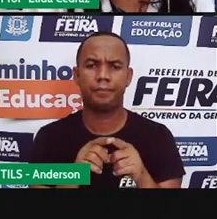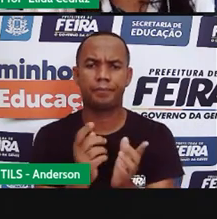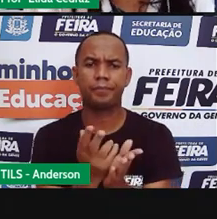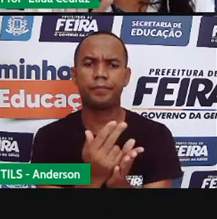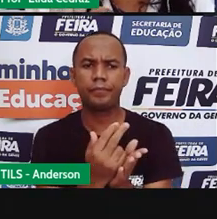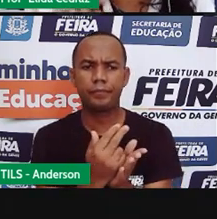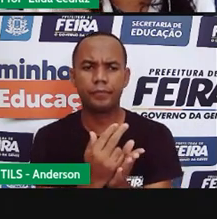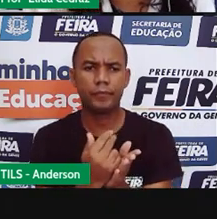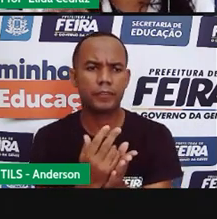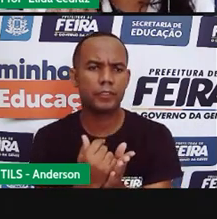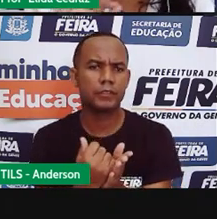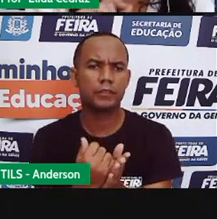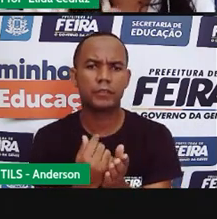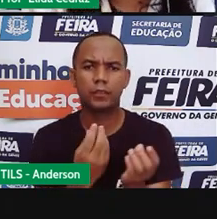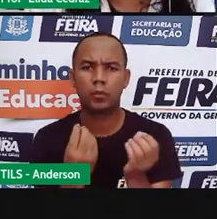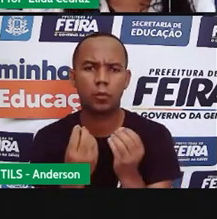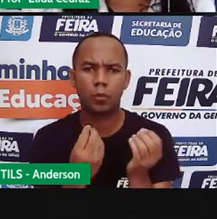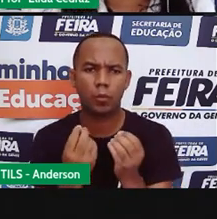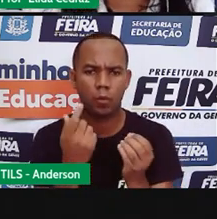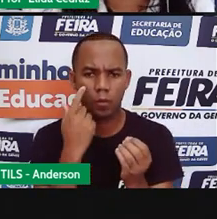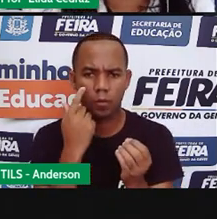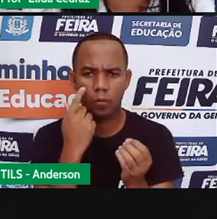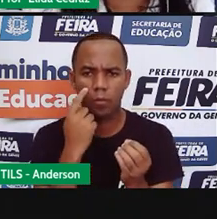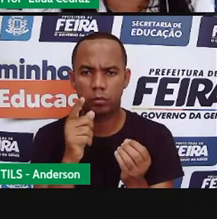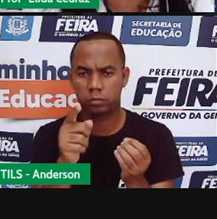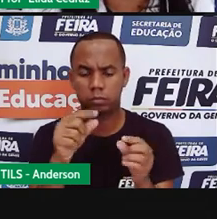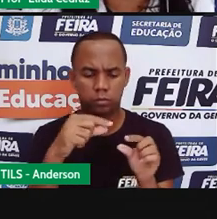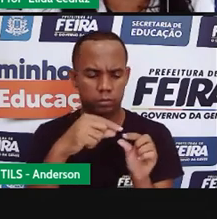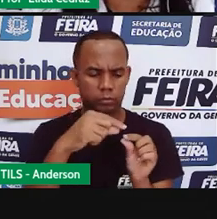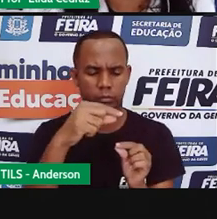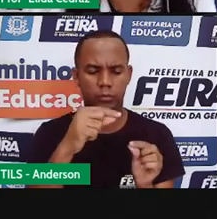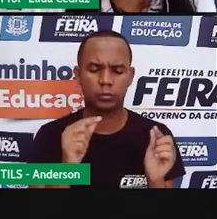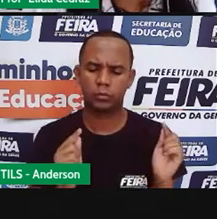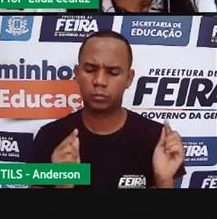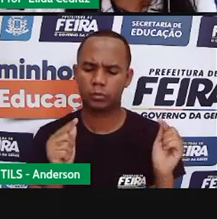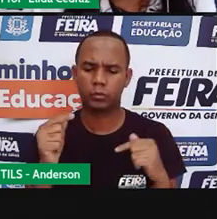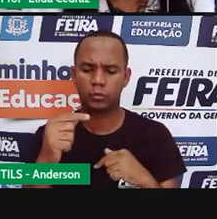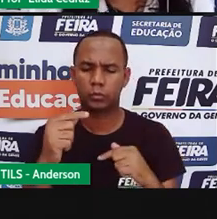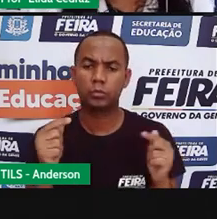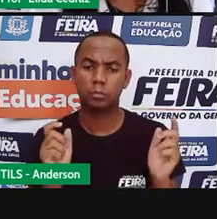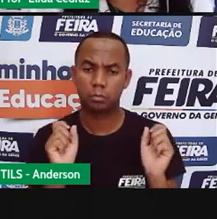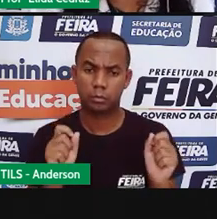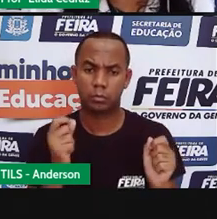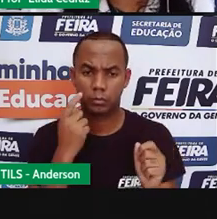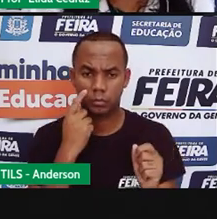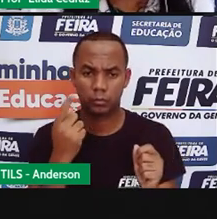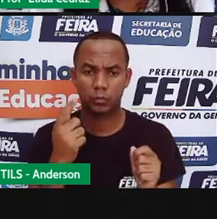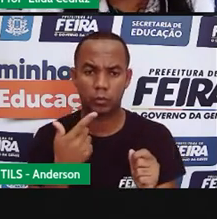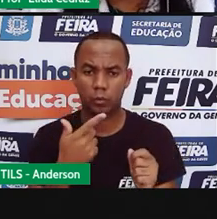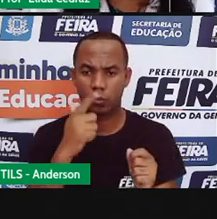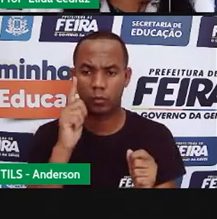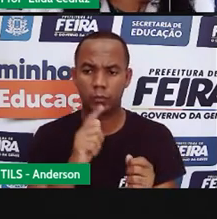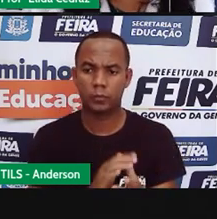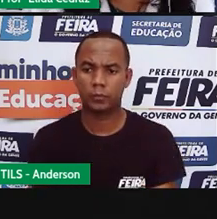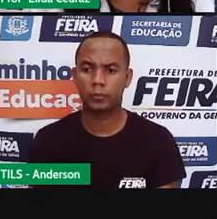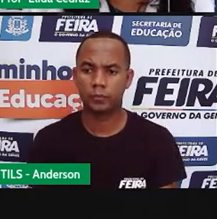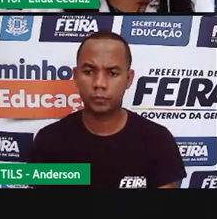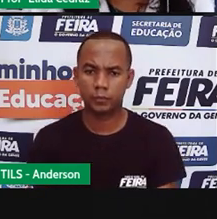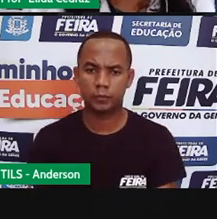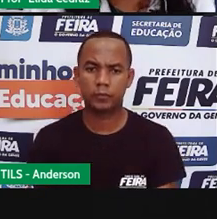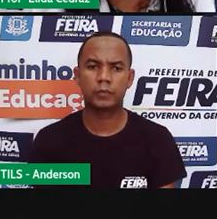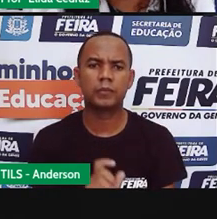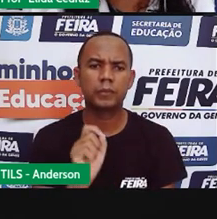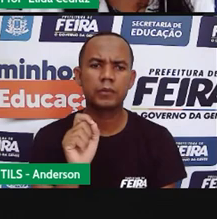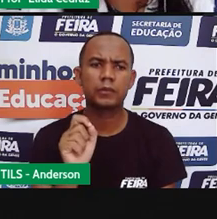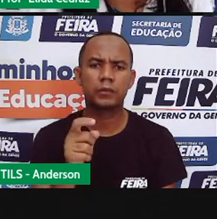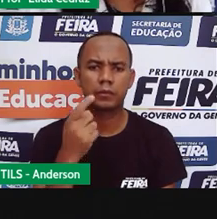desenho geométrico a figura geométrica com os palitos de fósforo que você entregar na mão dele vamos para outro desafio olha lá quem